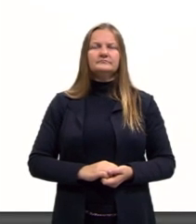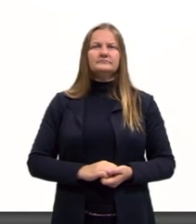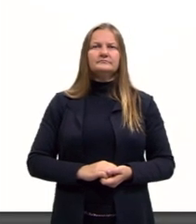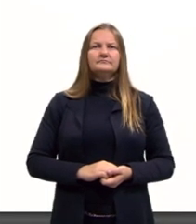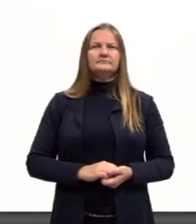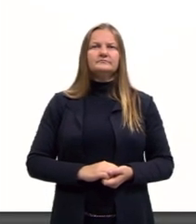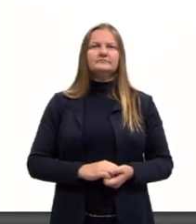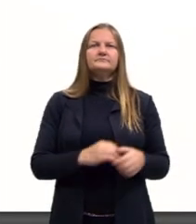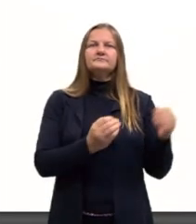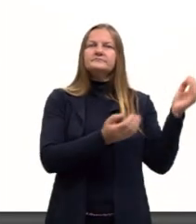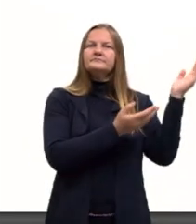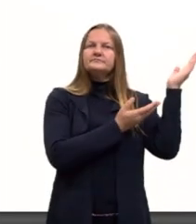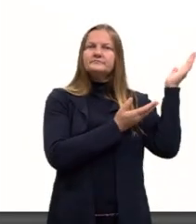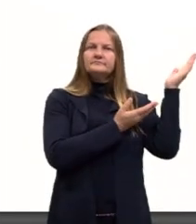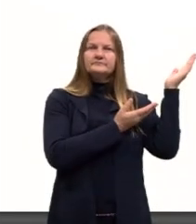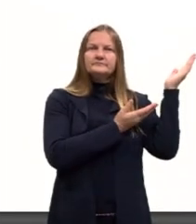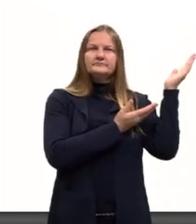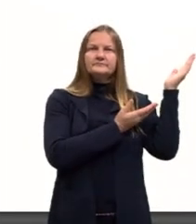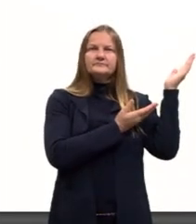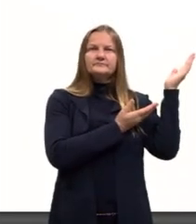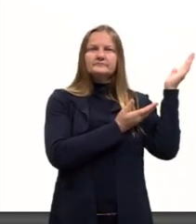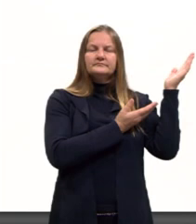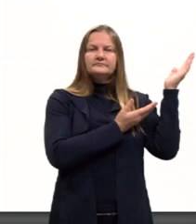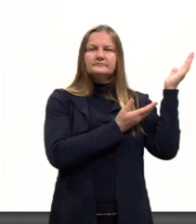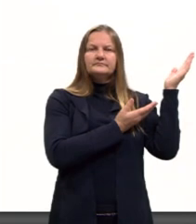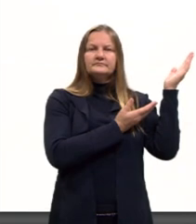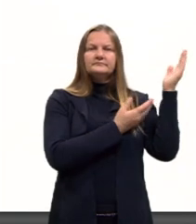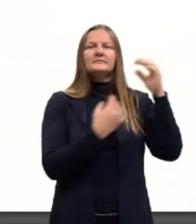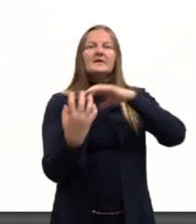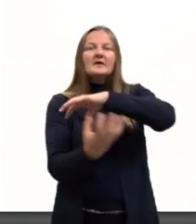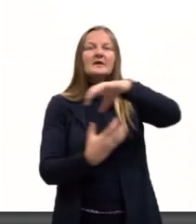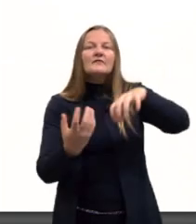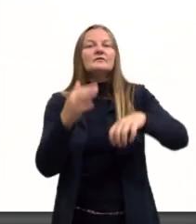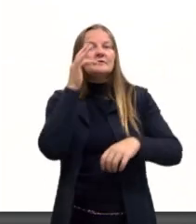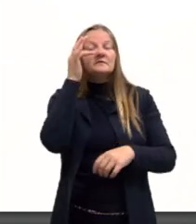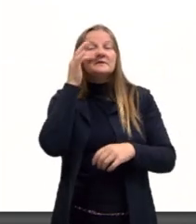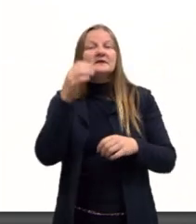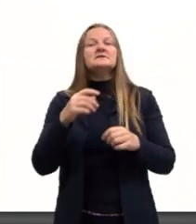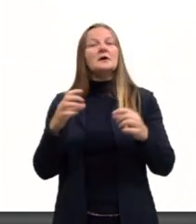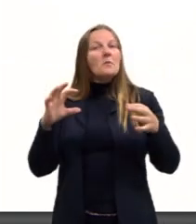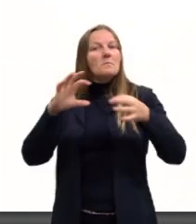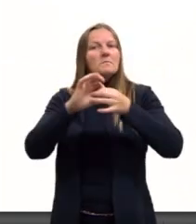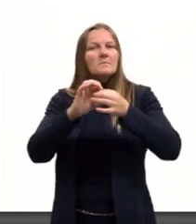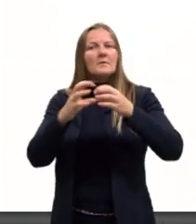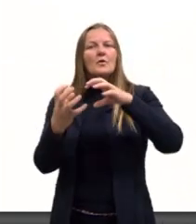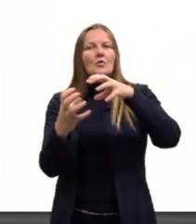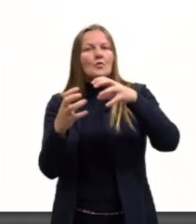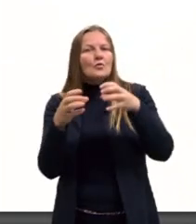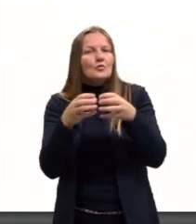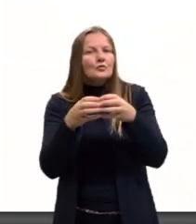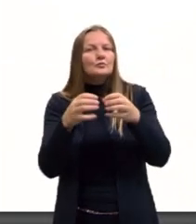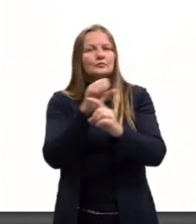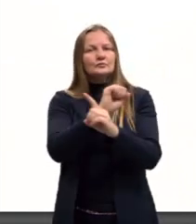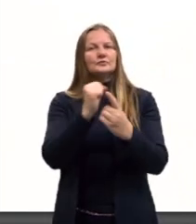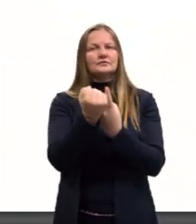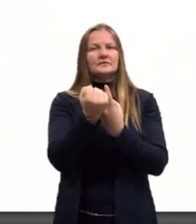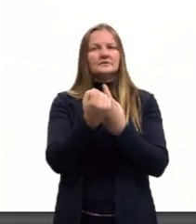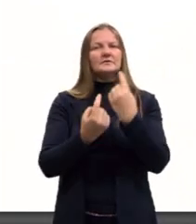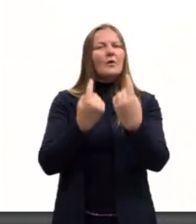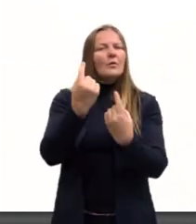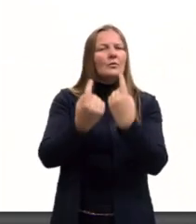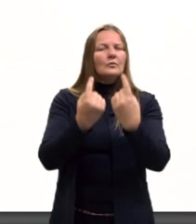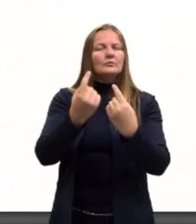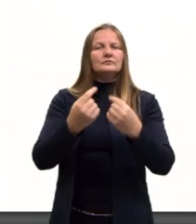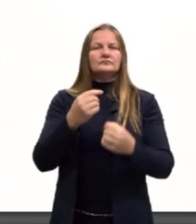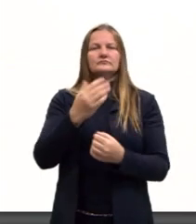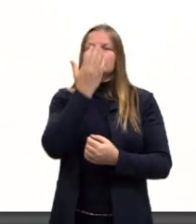Essa Revolução Francesa, então, ela tem muito que ver com esses grupos sociais. Alguns de antes da